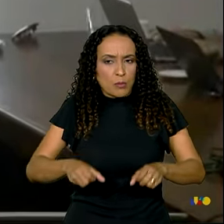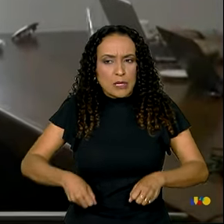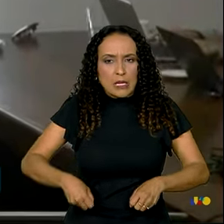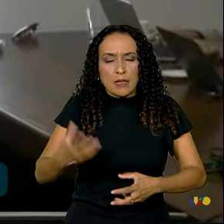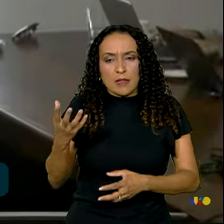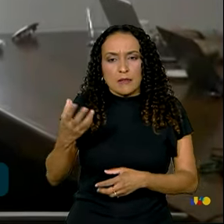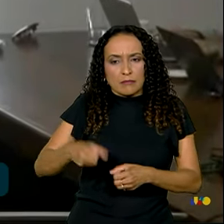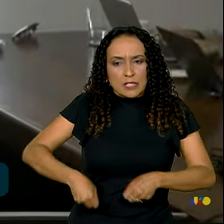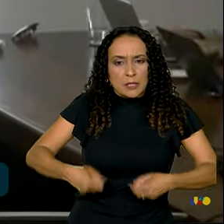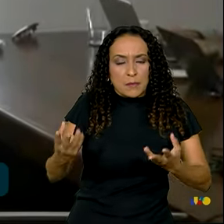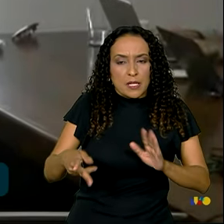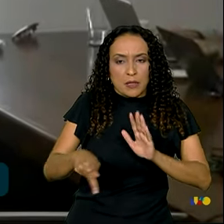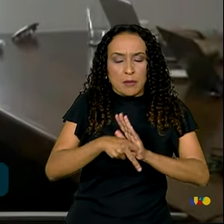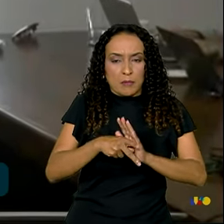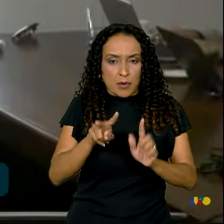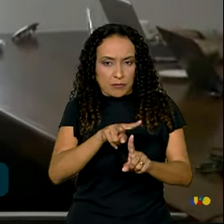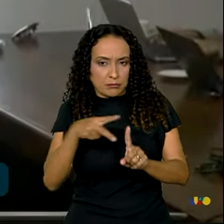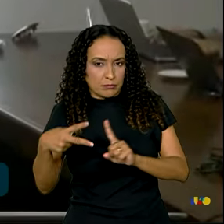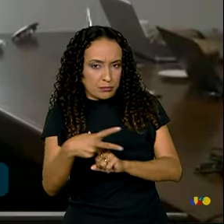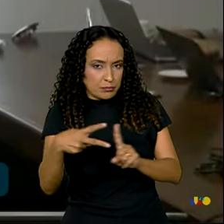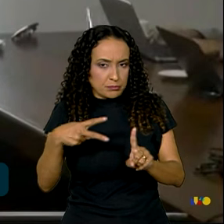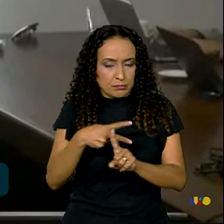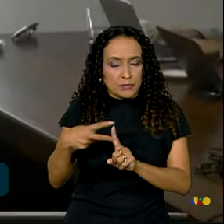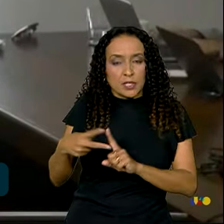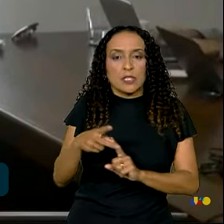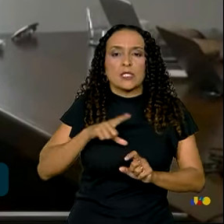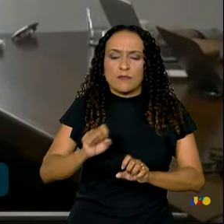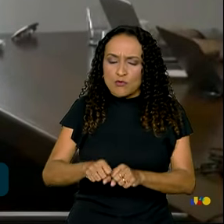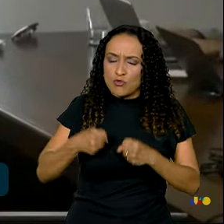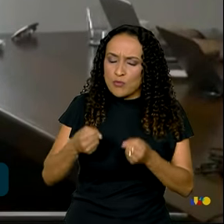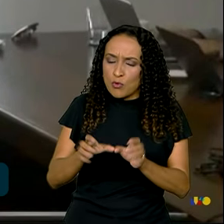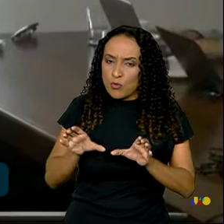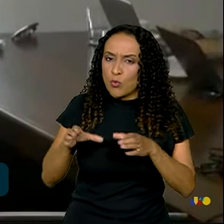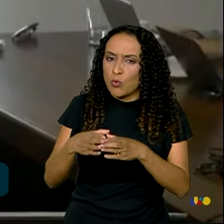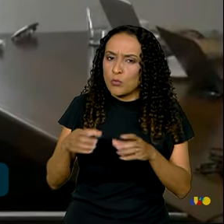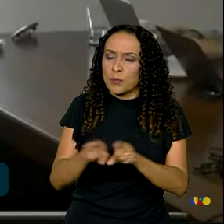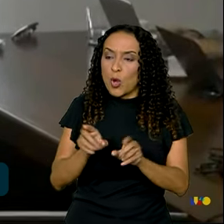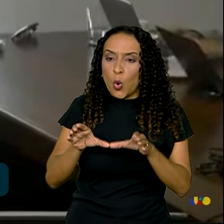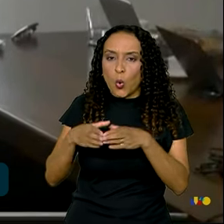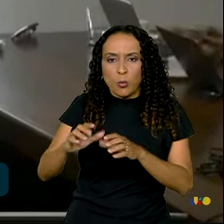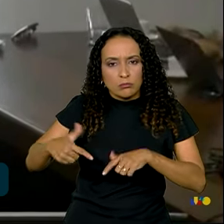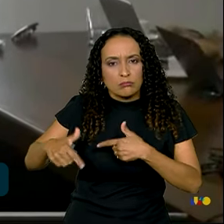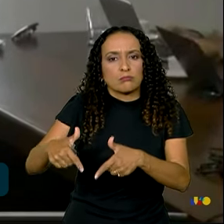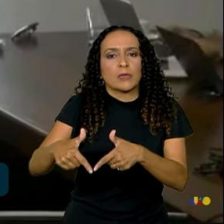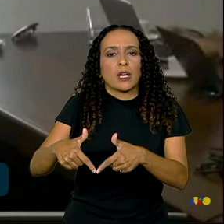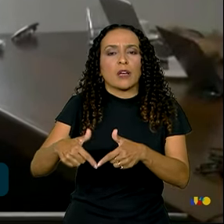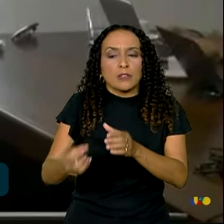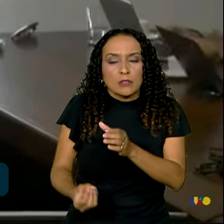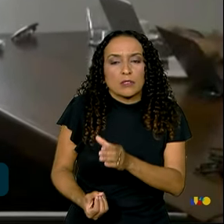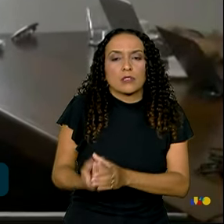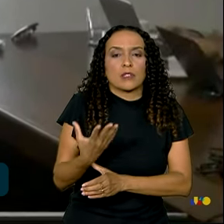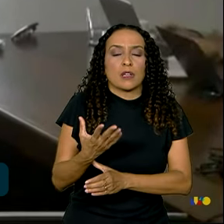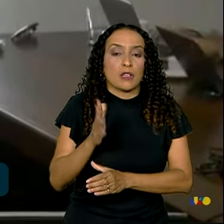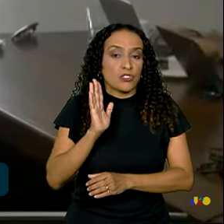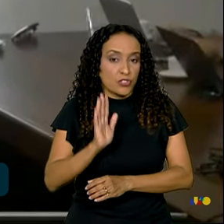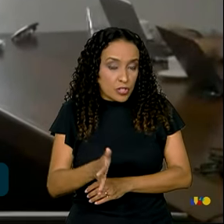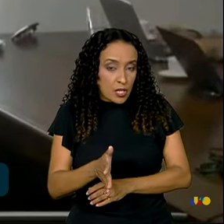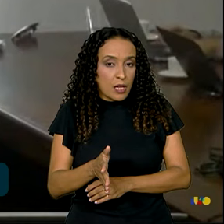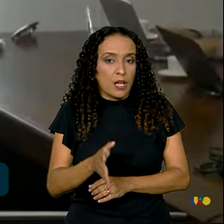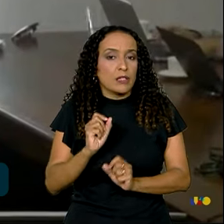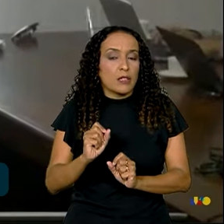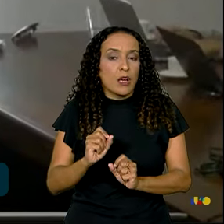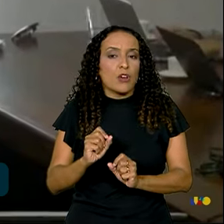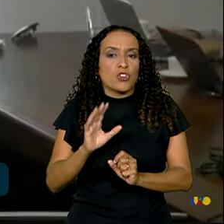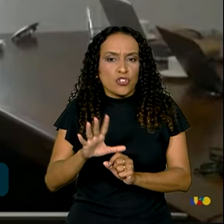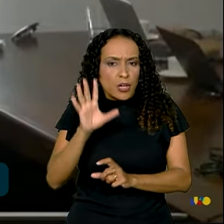previdenciárias. Houve um esforço conjunto, houve um grupo de trabalho, ele foi criado e ele